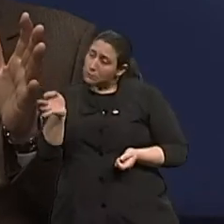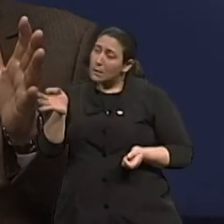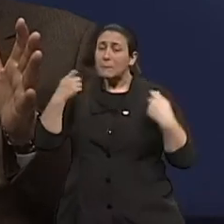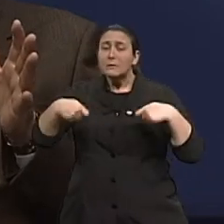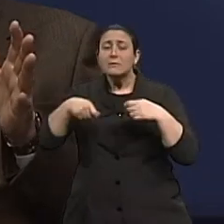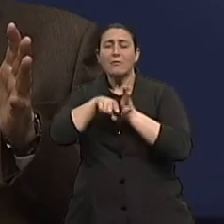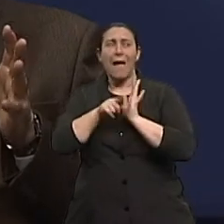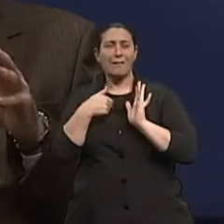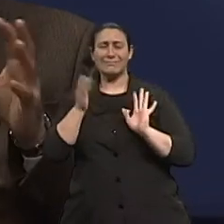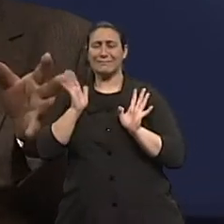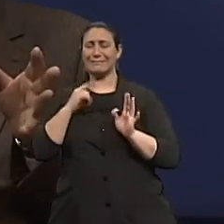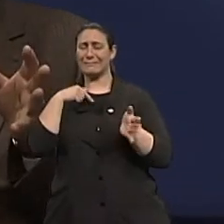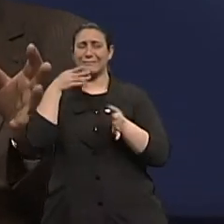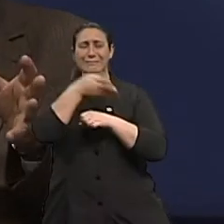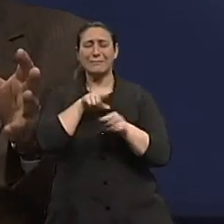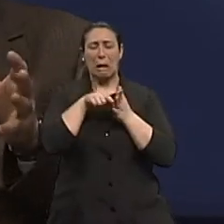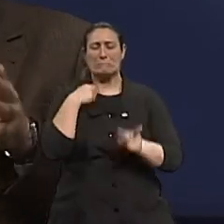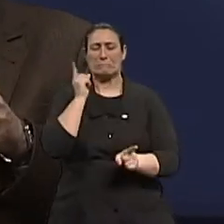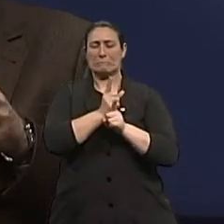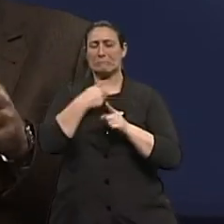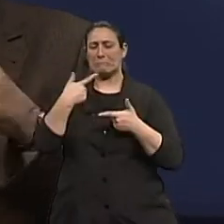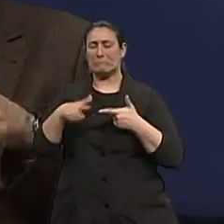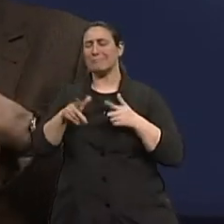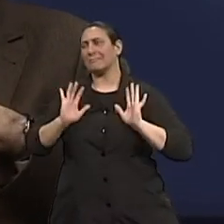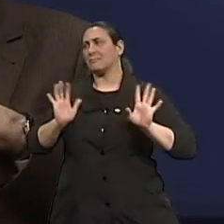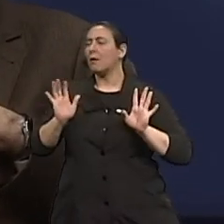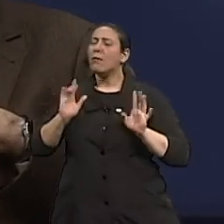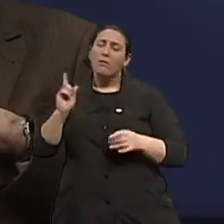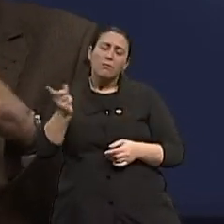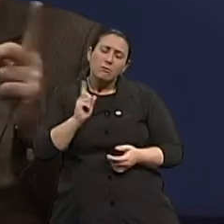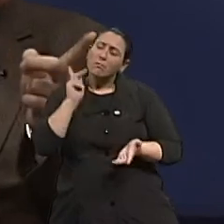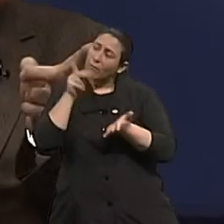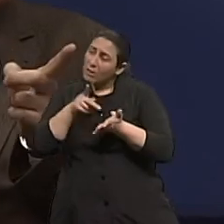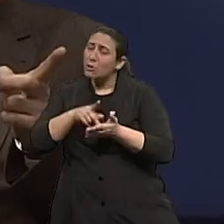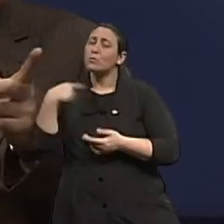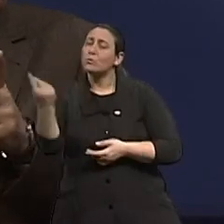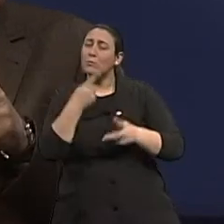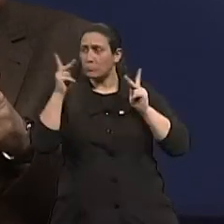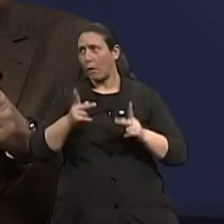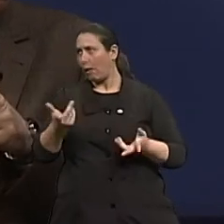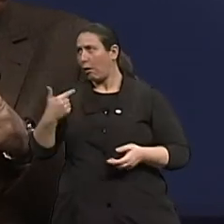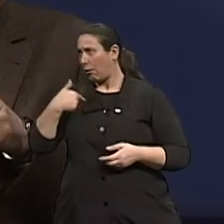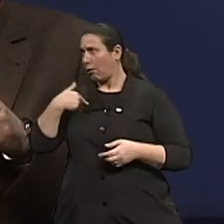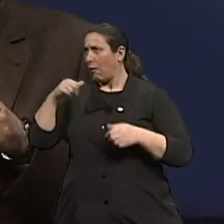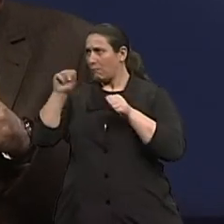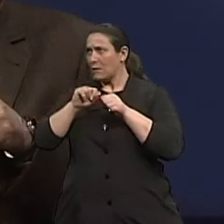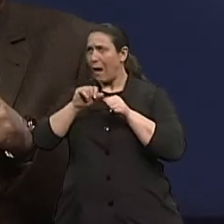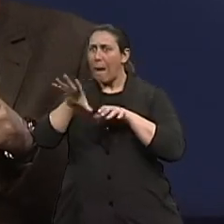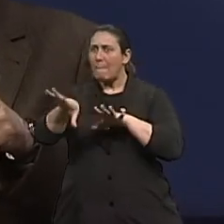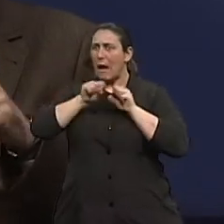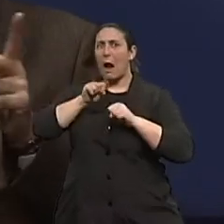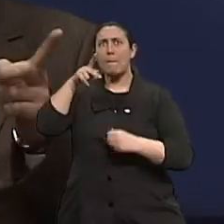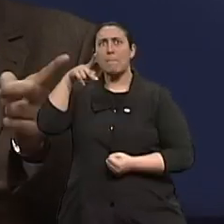que, né, vai se buscar uma coisa que ameaça. Pelo contrário, ninguém vai botar um pólipo dentro do intestino das pessoas.